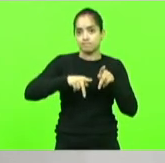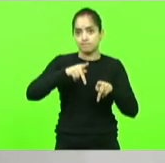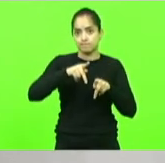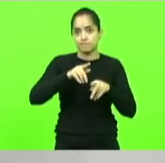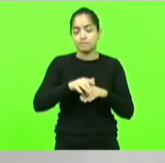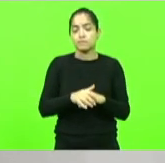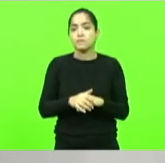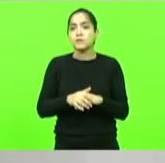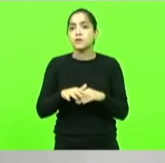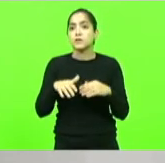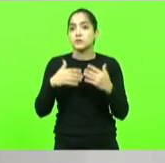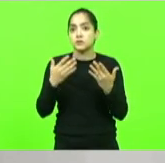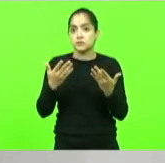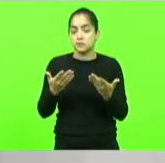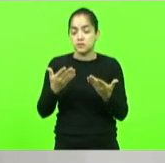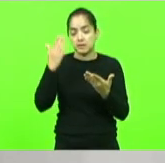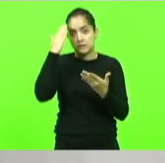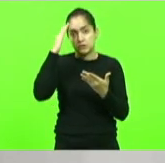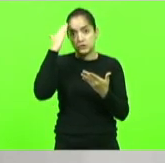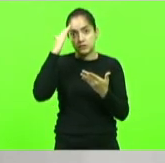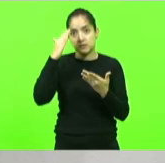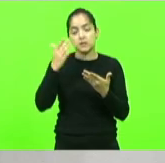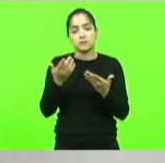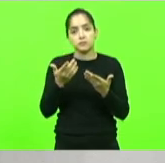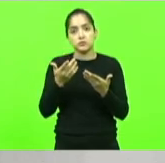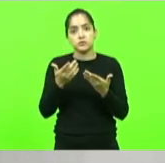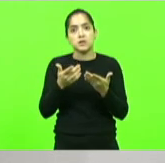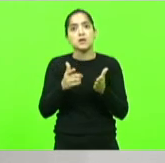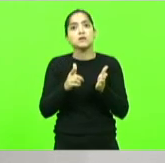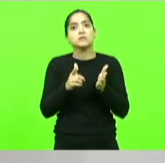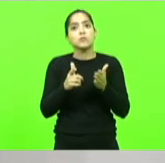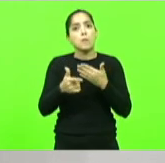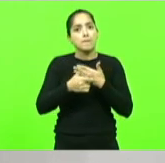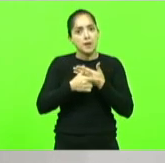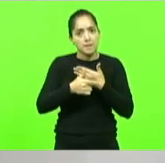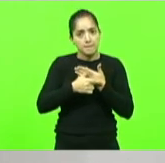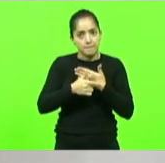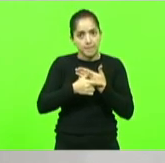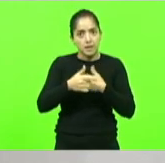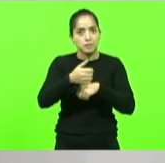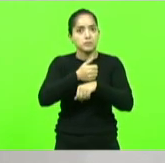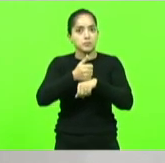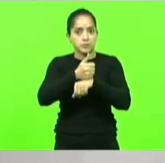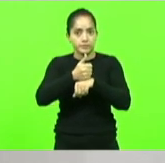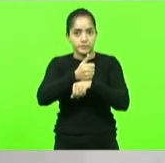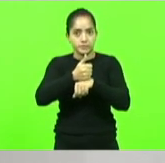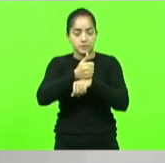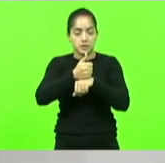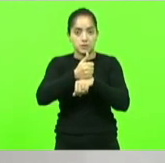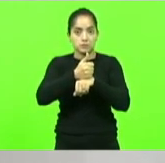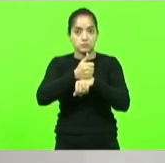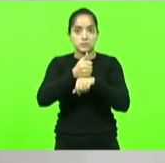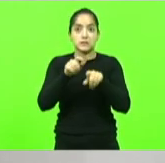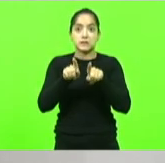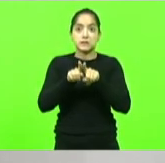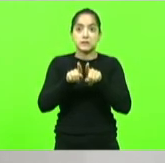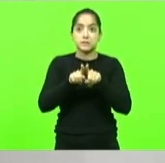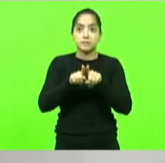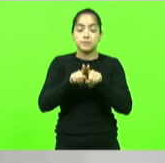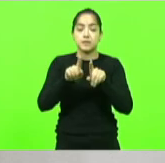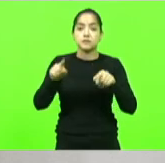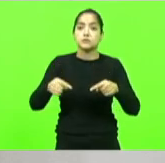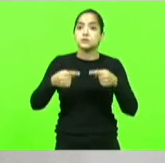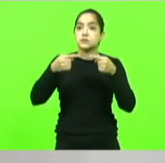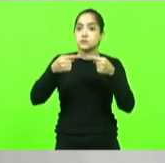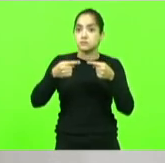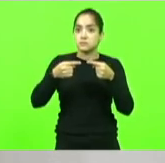esse cenário compreendemos o papel e a importância do fortalecimento da profissão na sociedade e tendo em vista os desafios